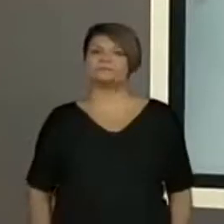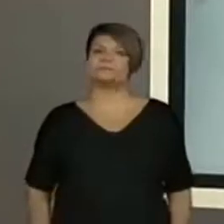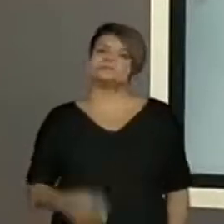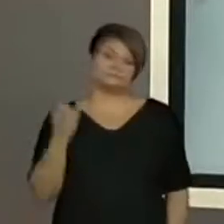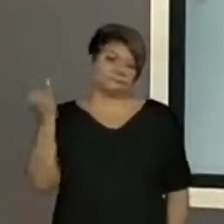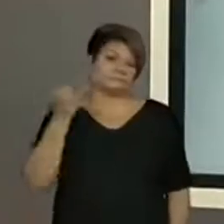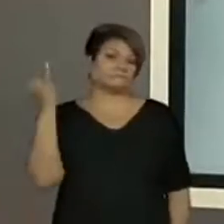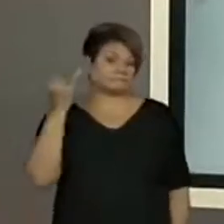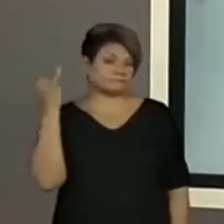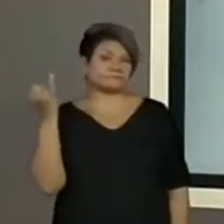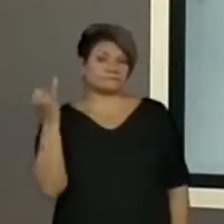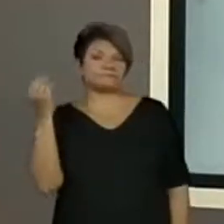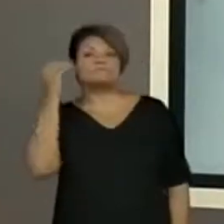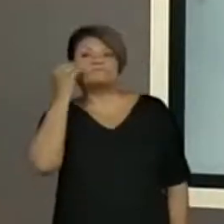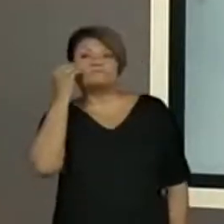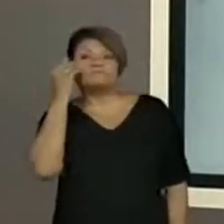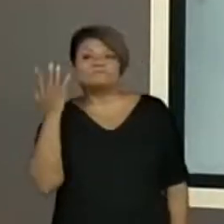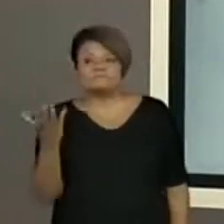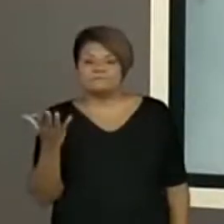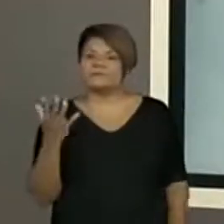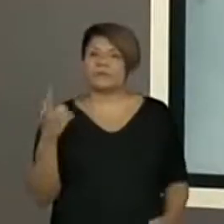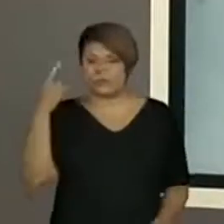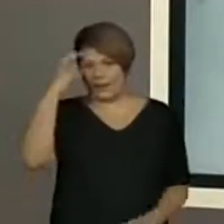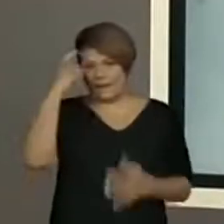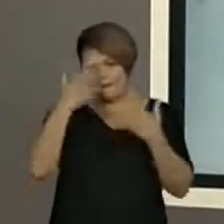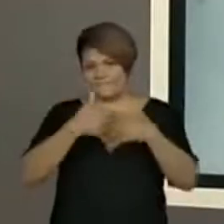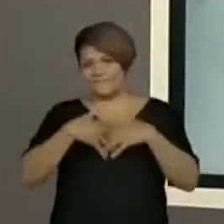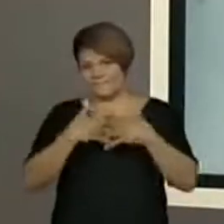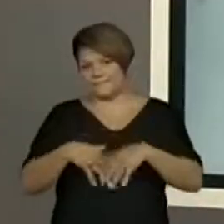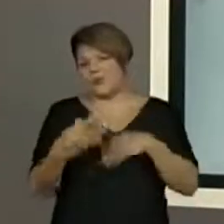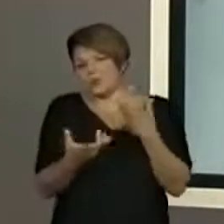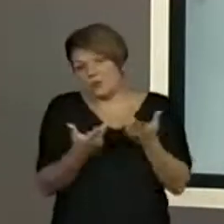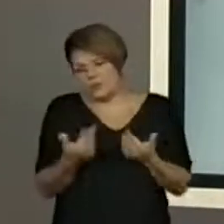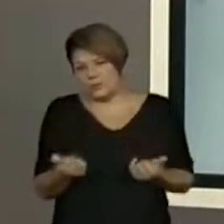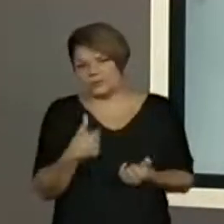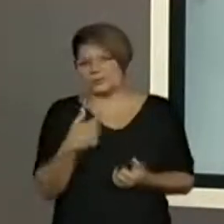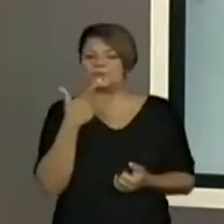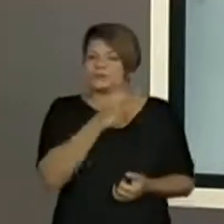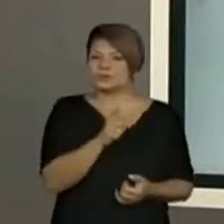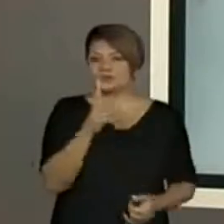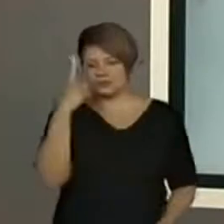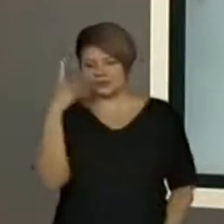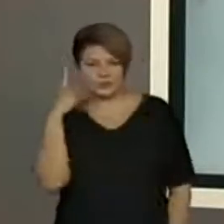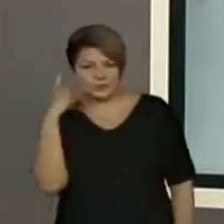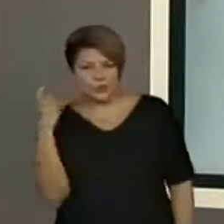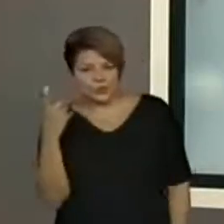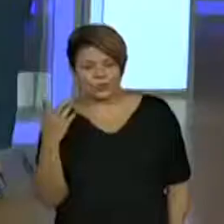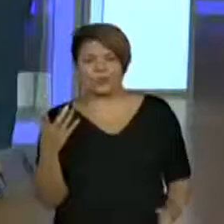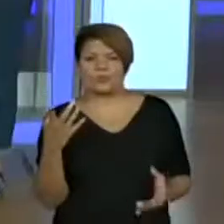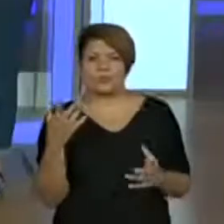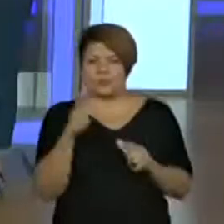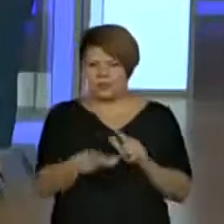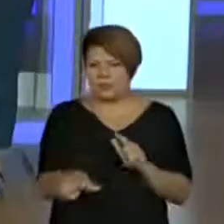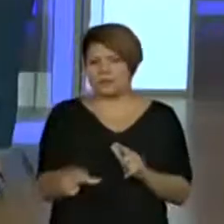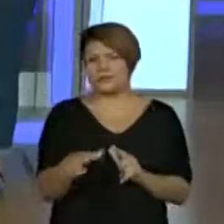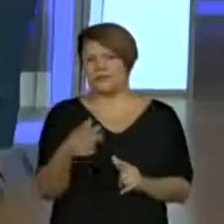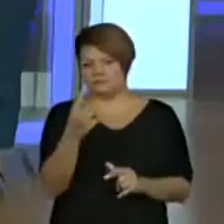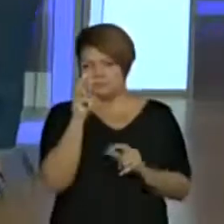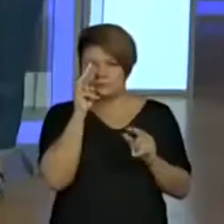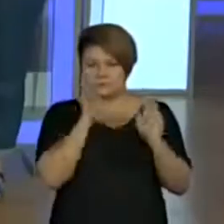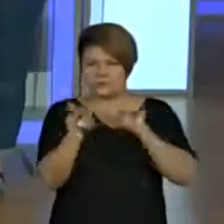né? Sim. Tentar pensar em alguma que já conheça para conseguir esse som, para conseguir trazer a letra. Com certeza. Vamos lá?